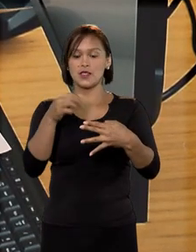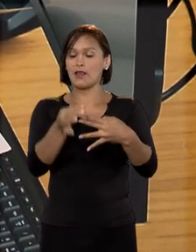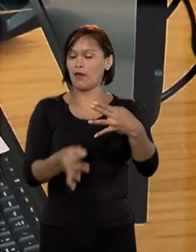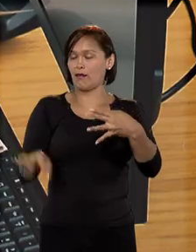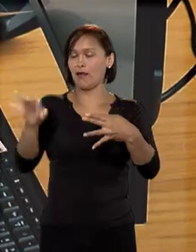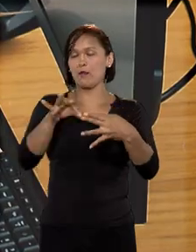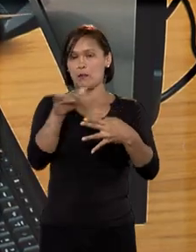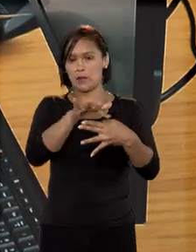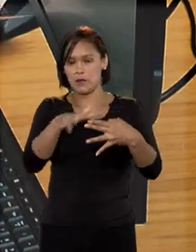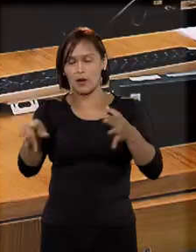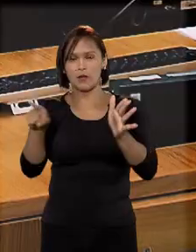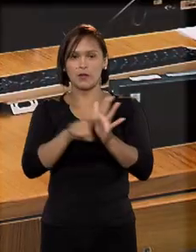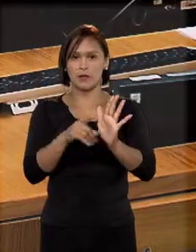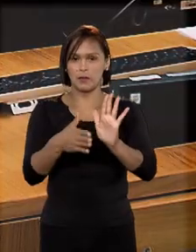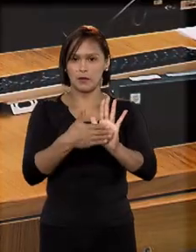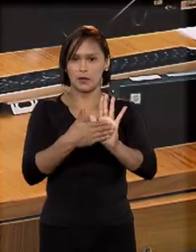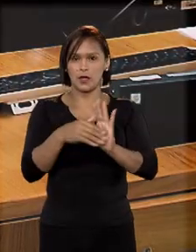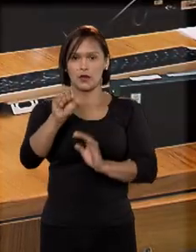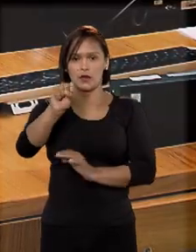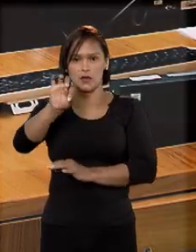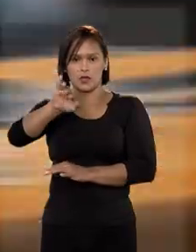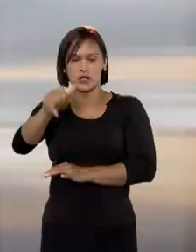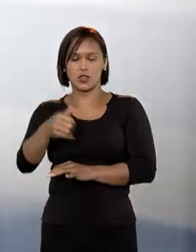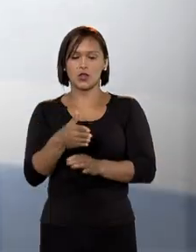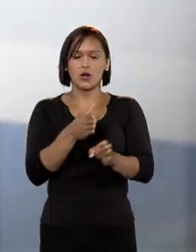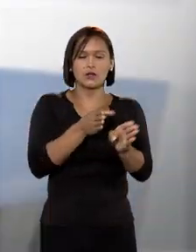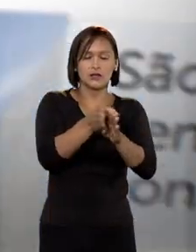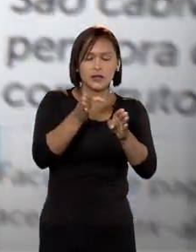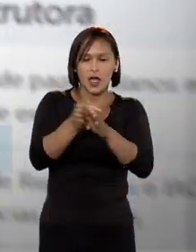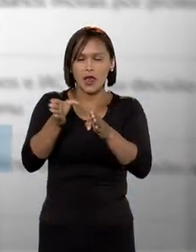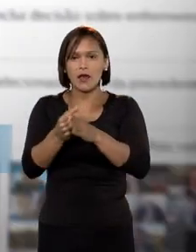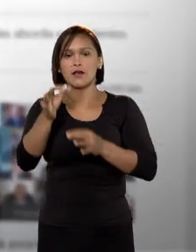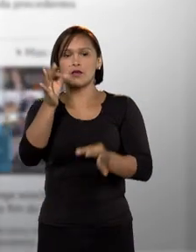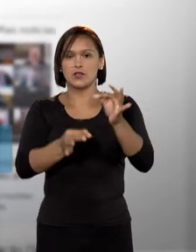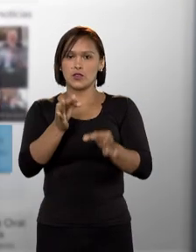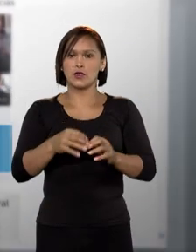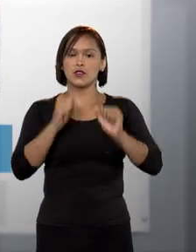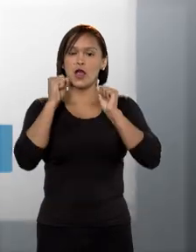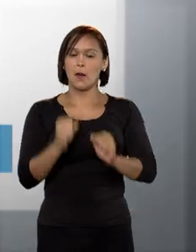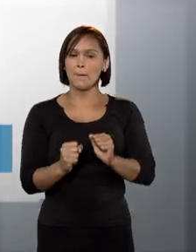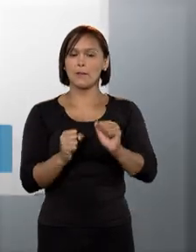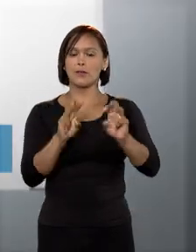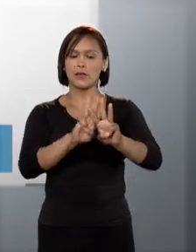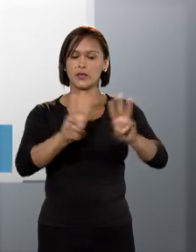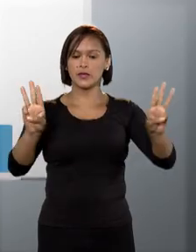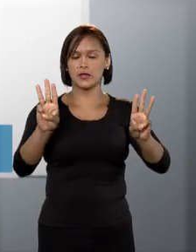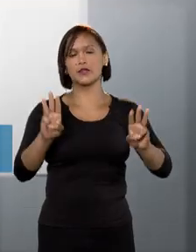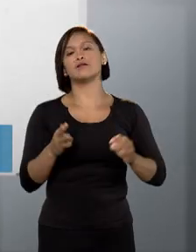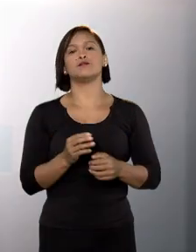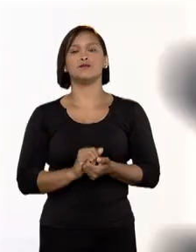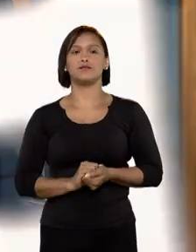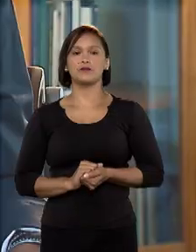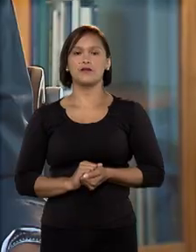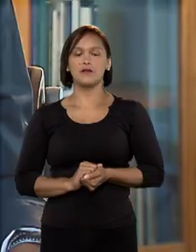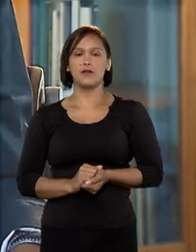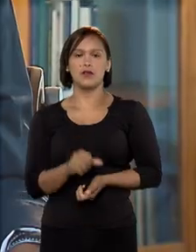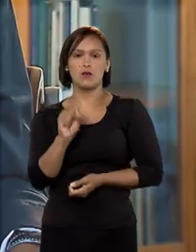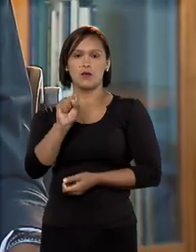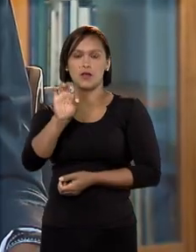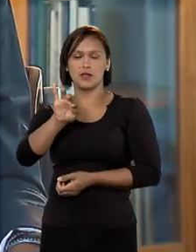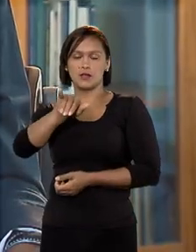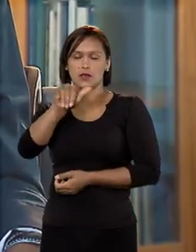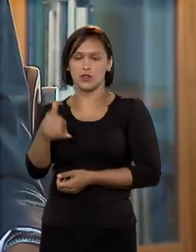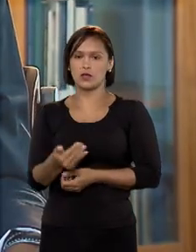jurisprudência do STJ norteia o trabalho da Justiça Brasileira e pode ser consultada através do site do Tribunal. O